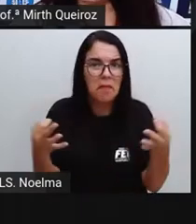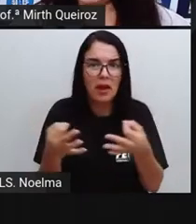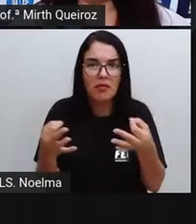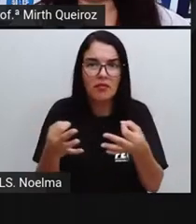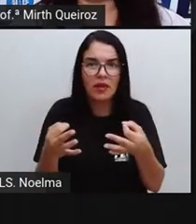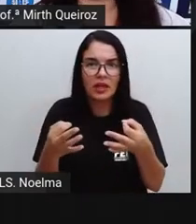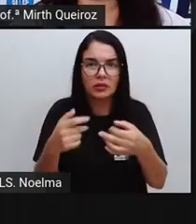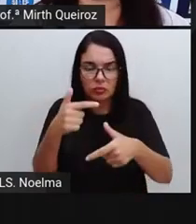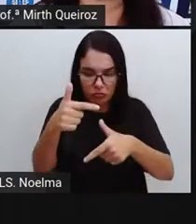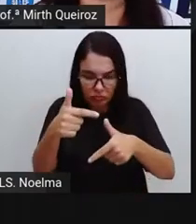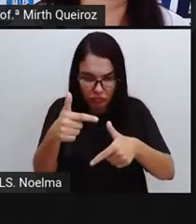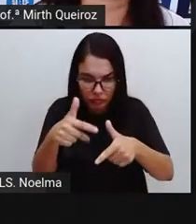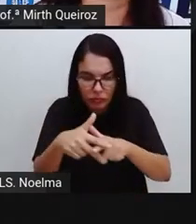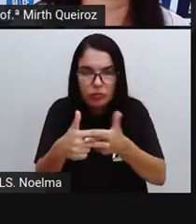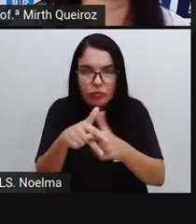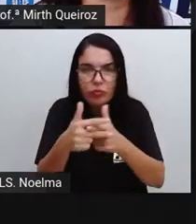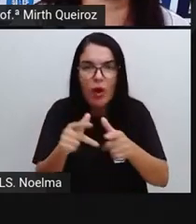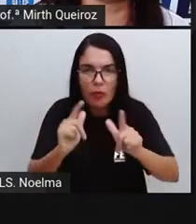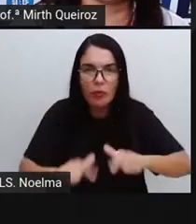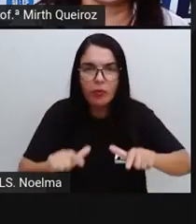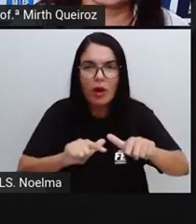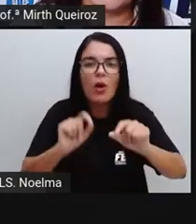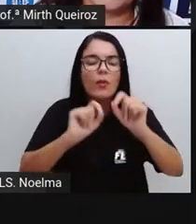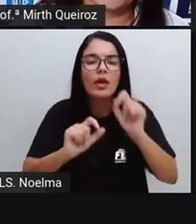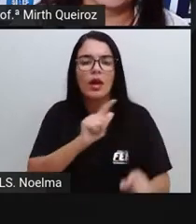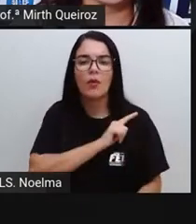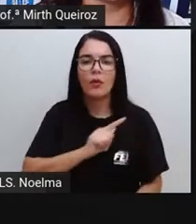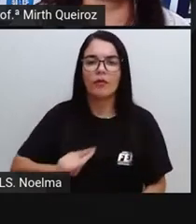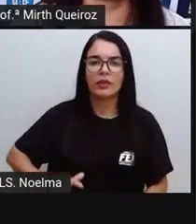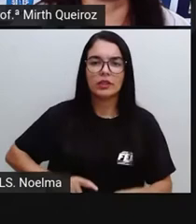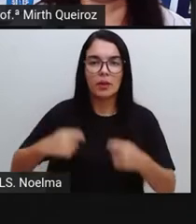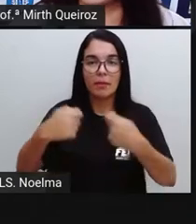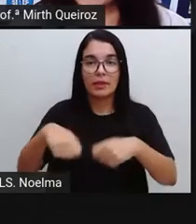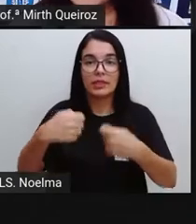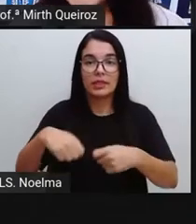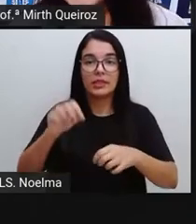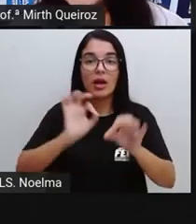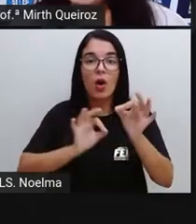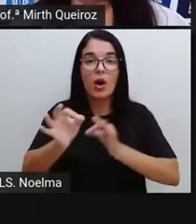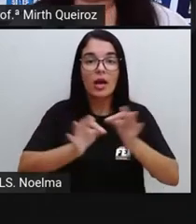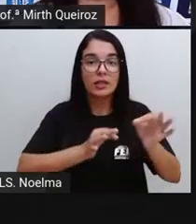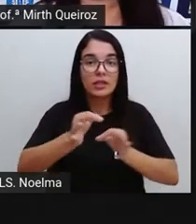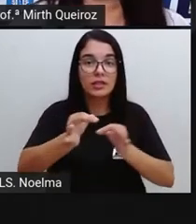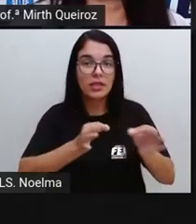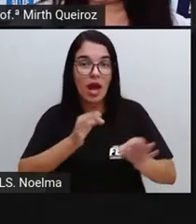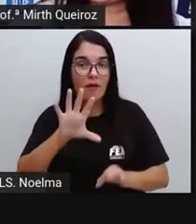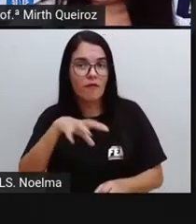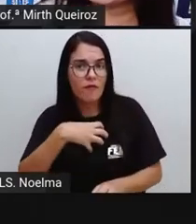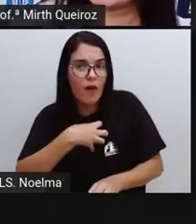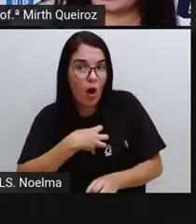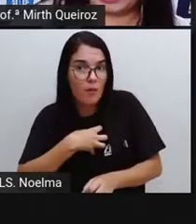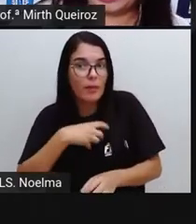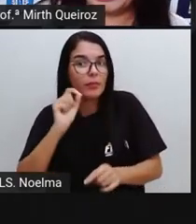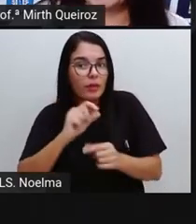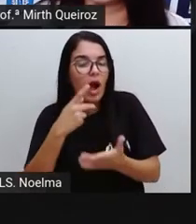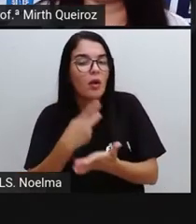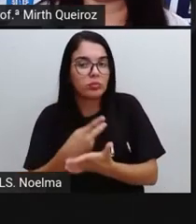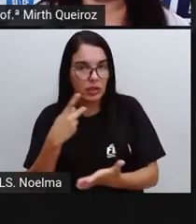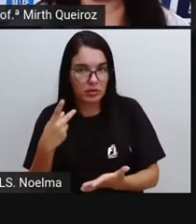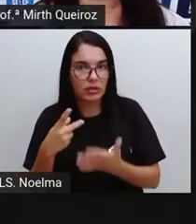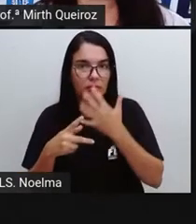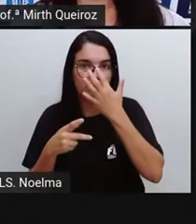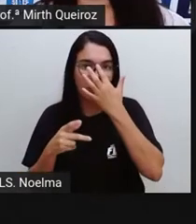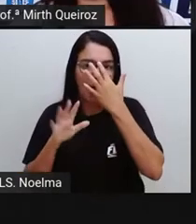funcionamento Seus governantes, eles têm que organizar Formas para que isso aconteça, certo?